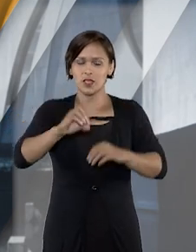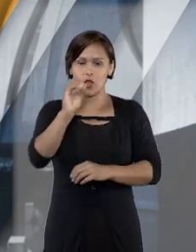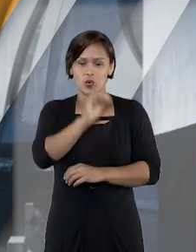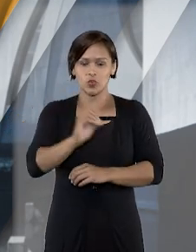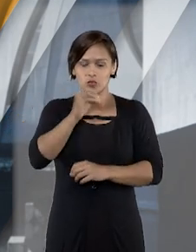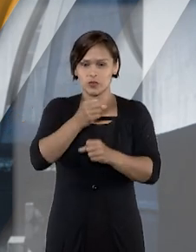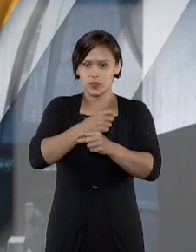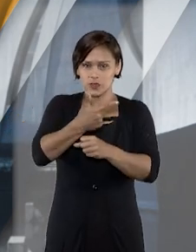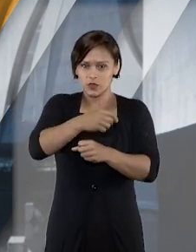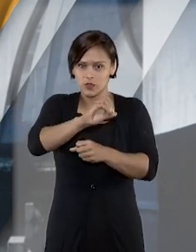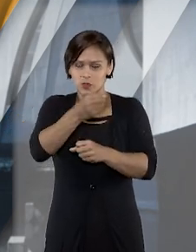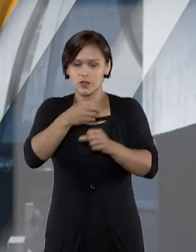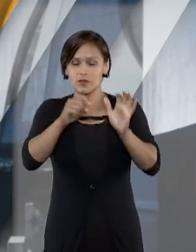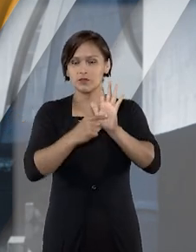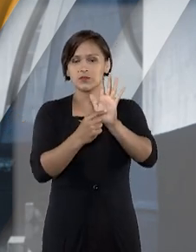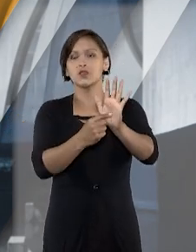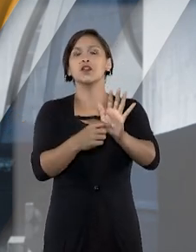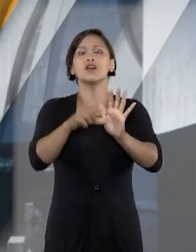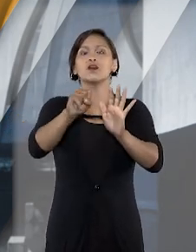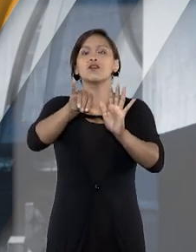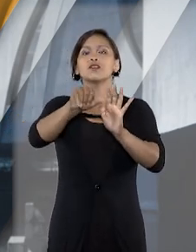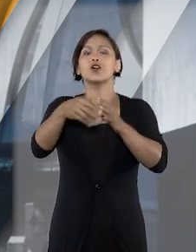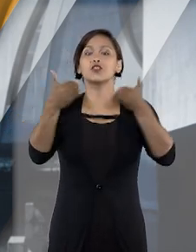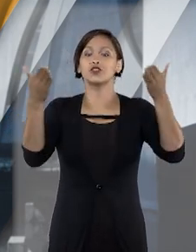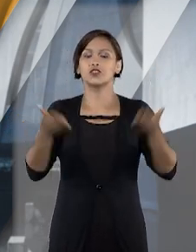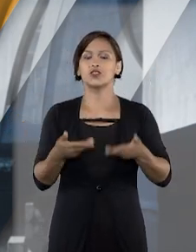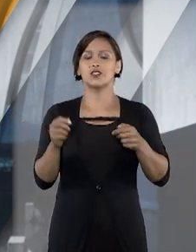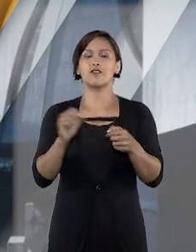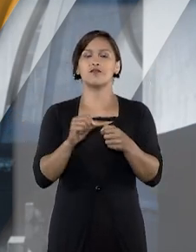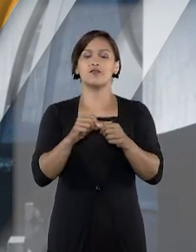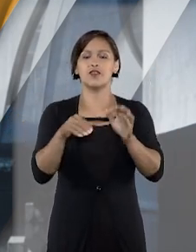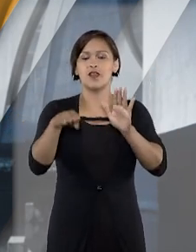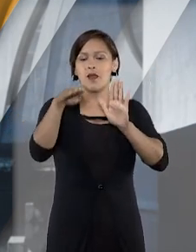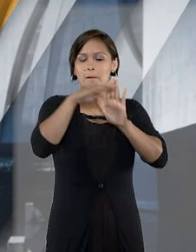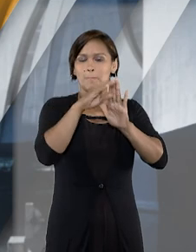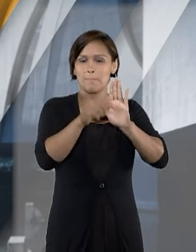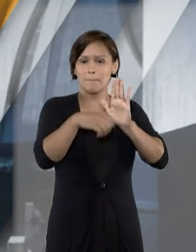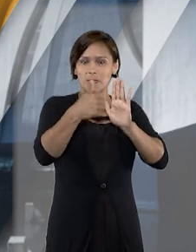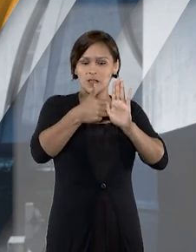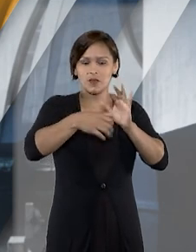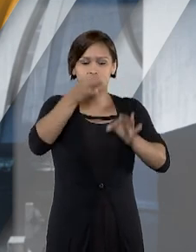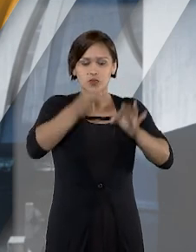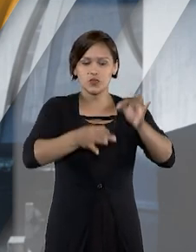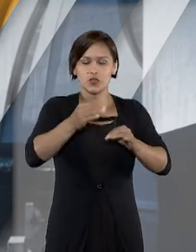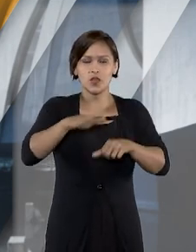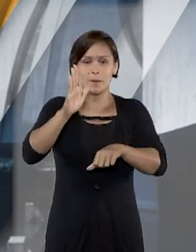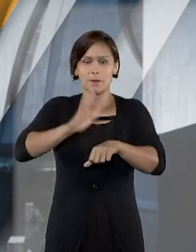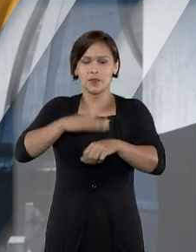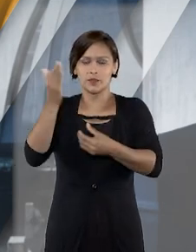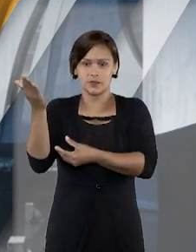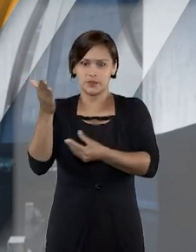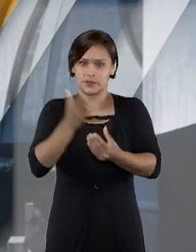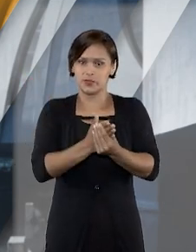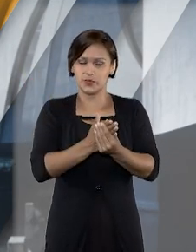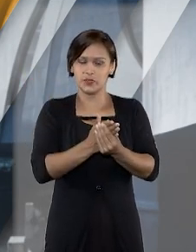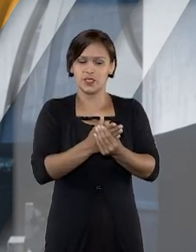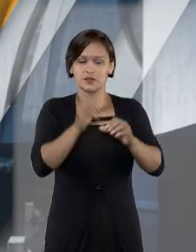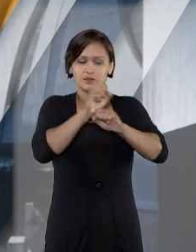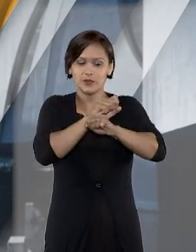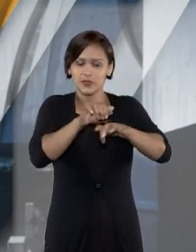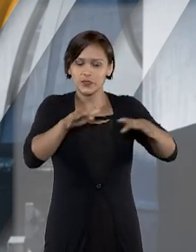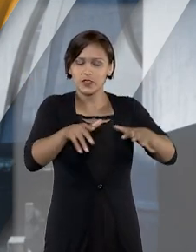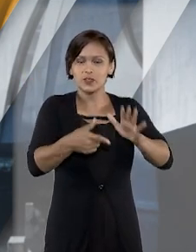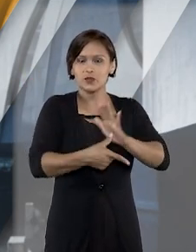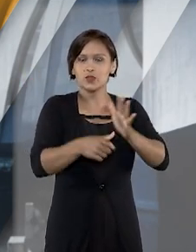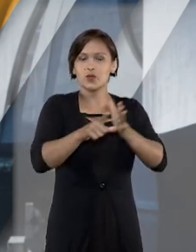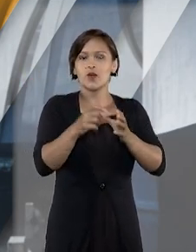revelaram que o STJ já cumpriu integralmente a meta 1, que previa julgar uma quantidade maior de processos do que os distribuídos no